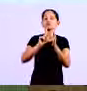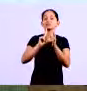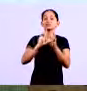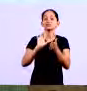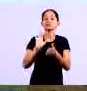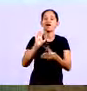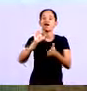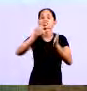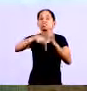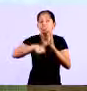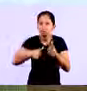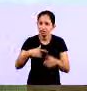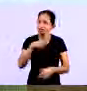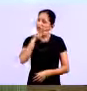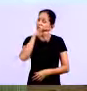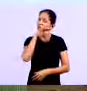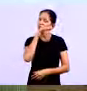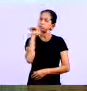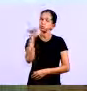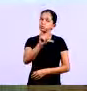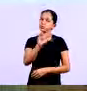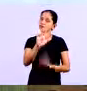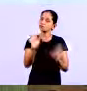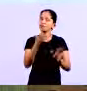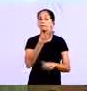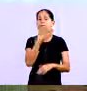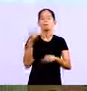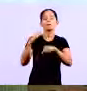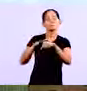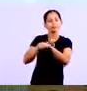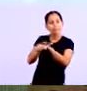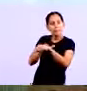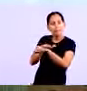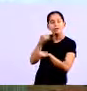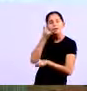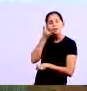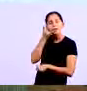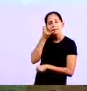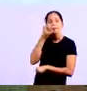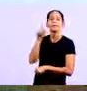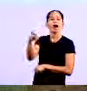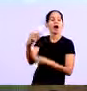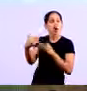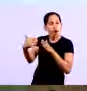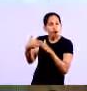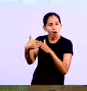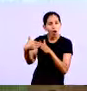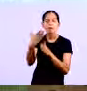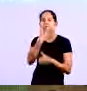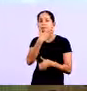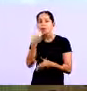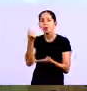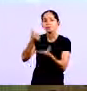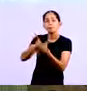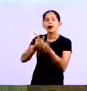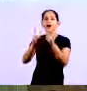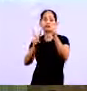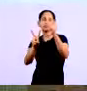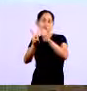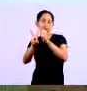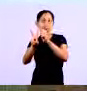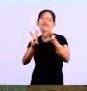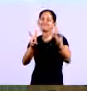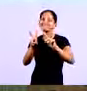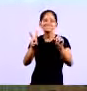for o caso, de você não ter condição de fazer aquele pagamento, que você converse com o seu fornecedor, combine com ele uma outra condição de pagamento para que ele dê condição.